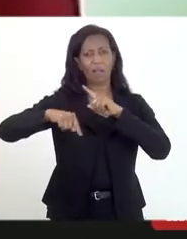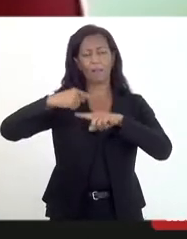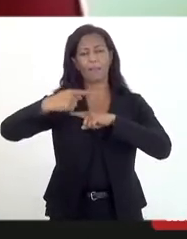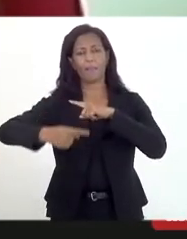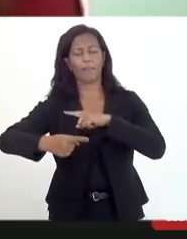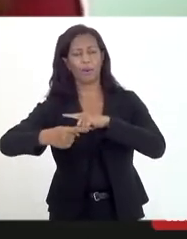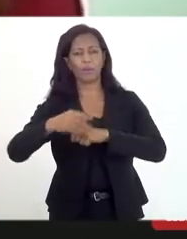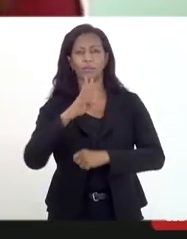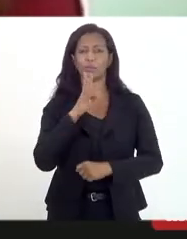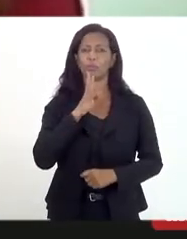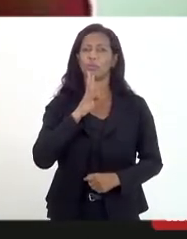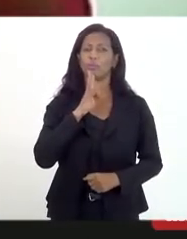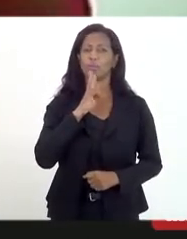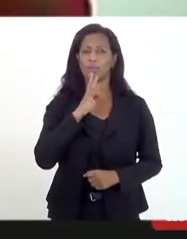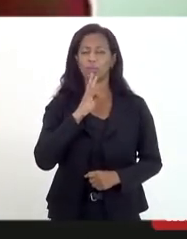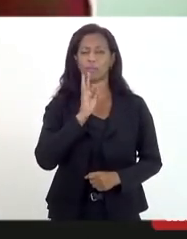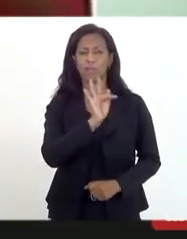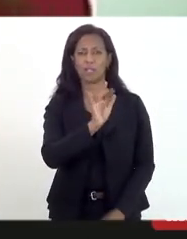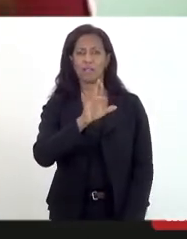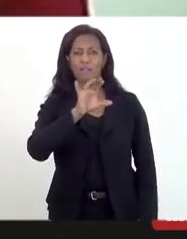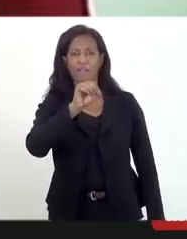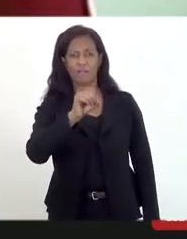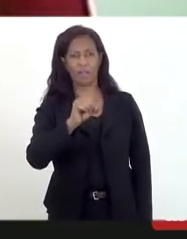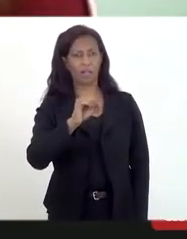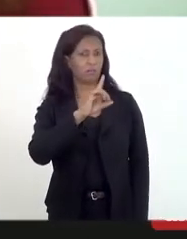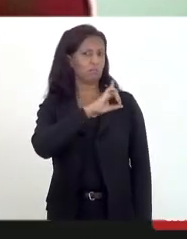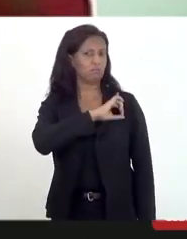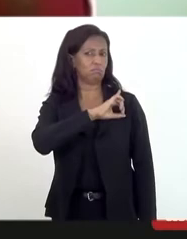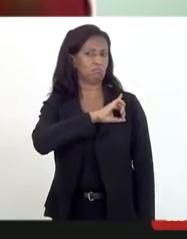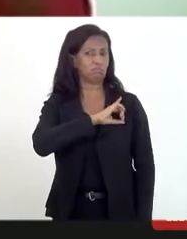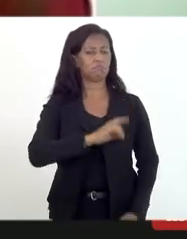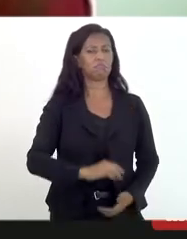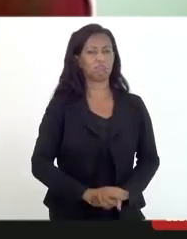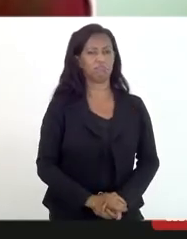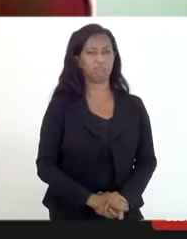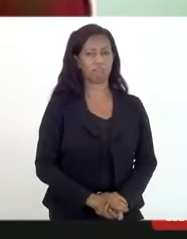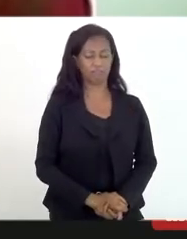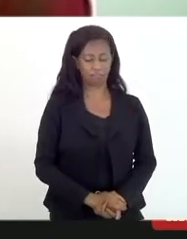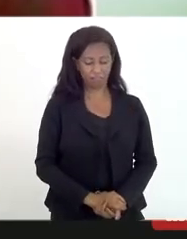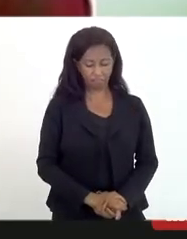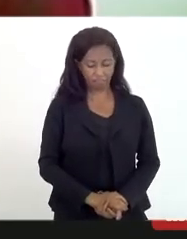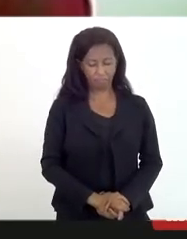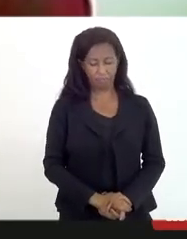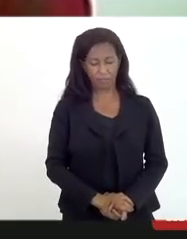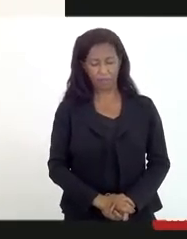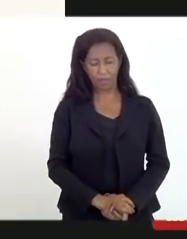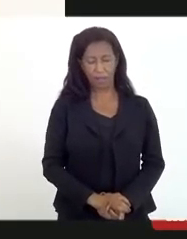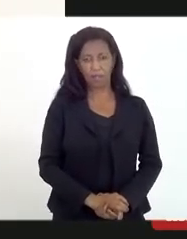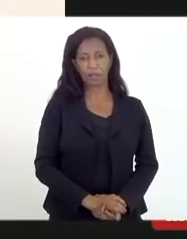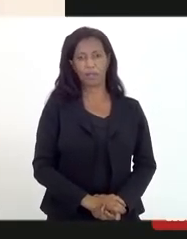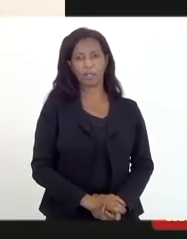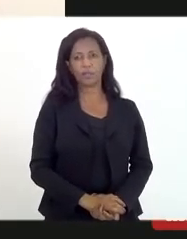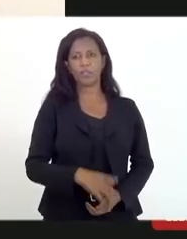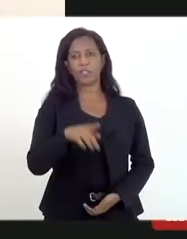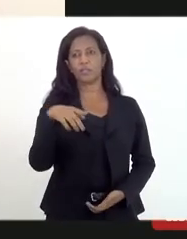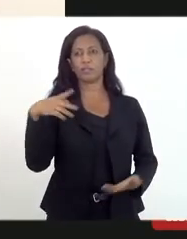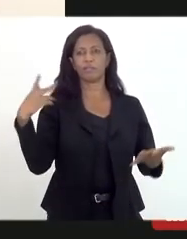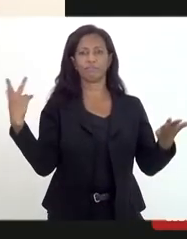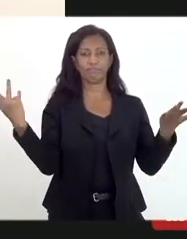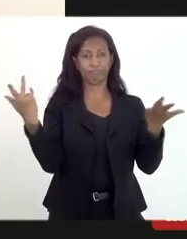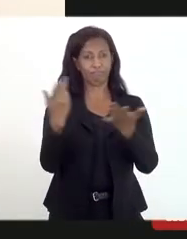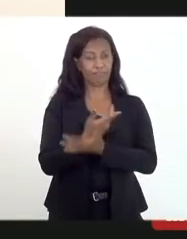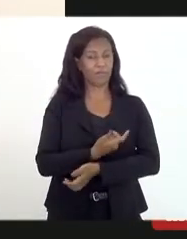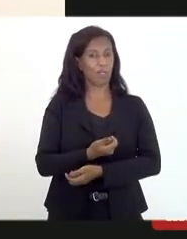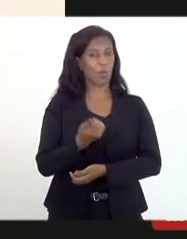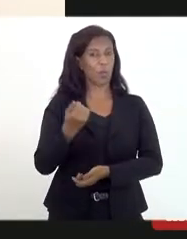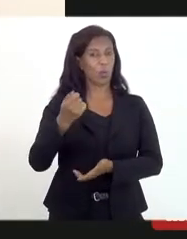conhecimento desse fato pela delegacia de polícia. Ah, sim. Foi no início do ano que ocorreu esse